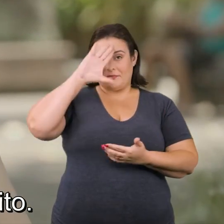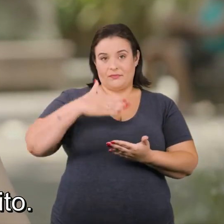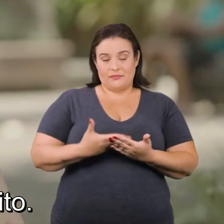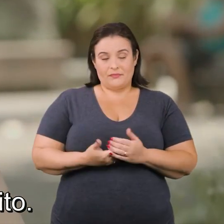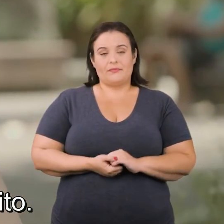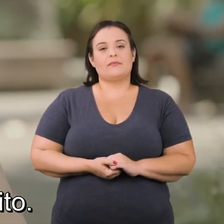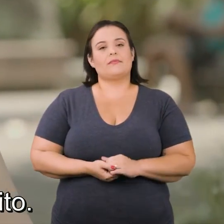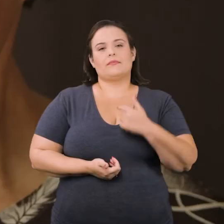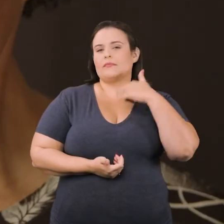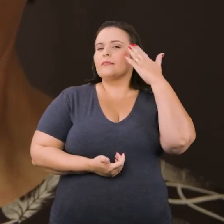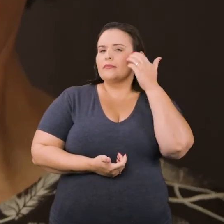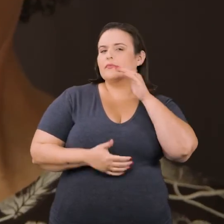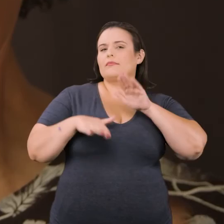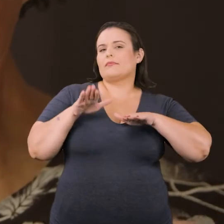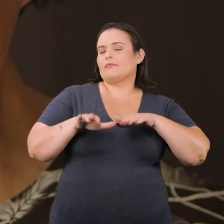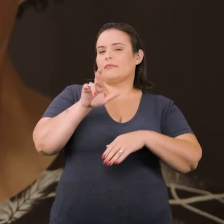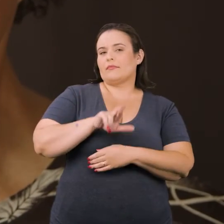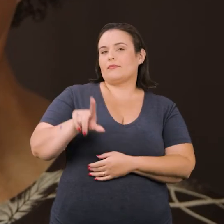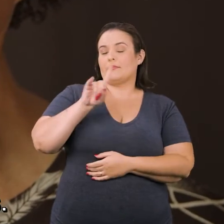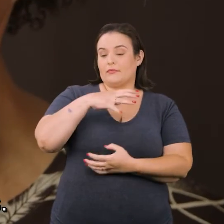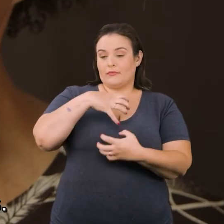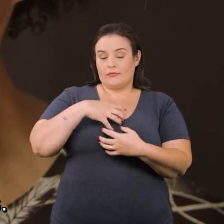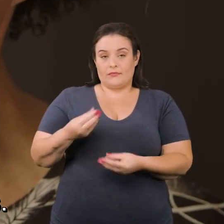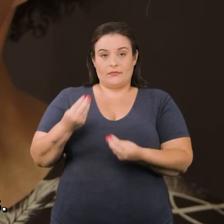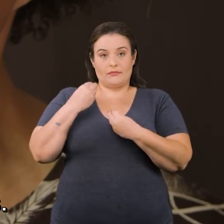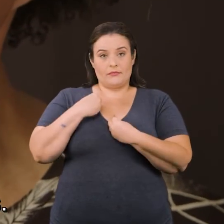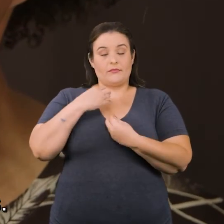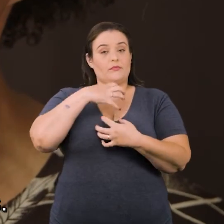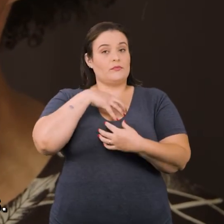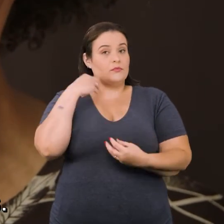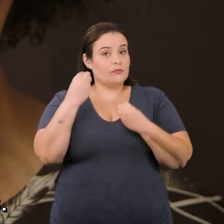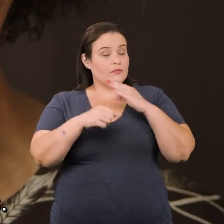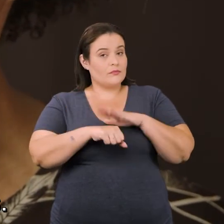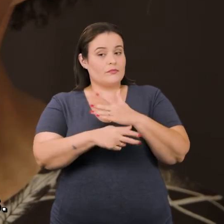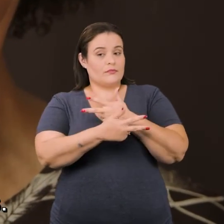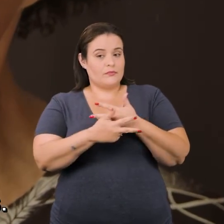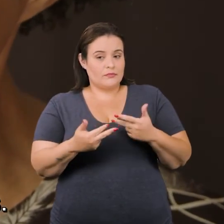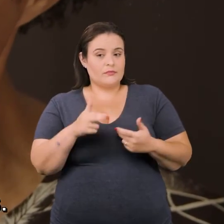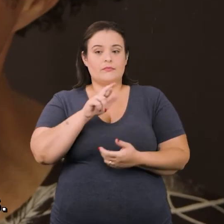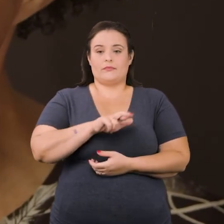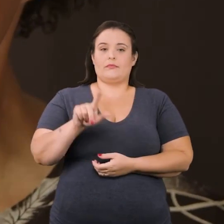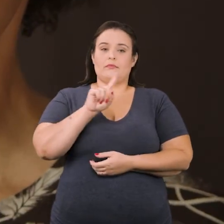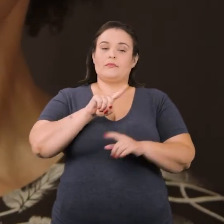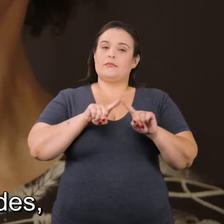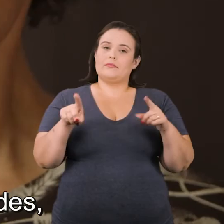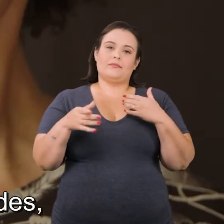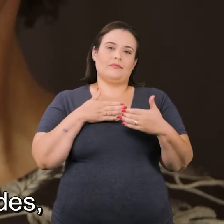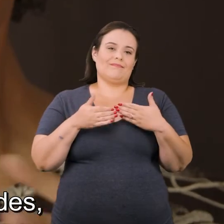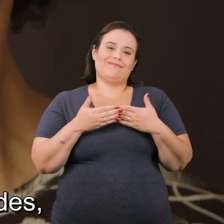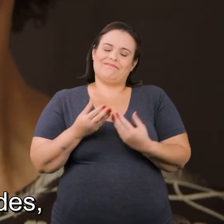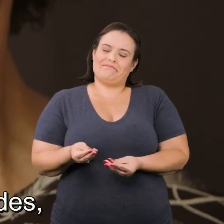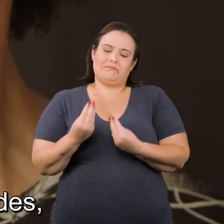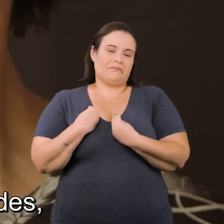trabalhos no qual eu acredito. Eu sei que nem sempre o meio nos oferta condições de fazer as coisas. Mas